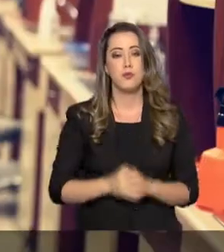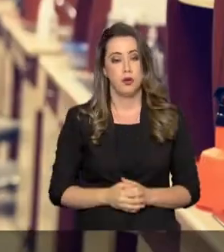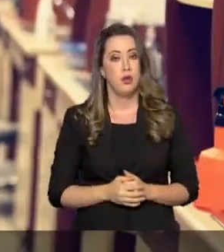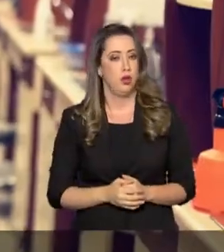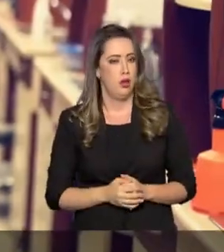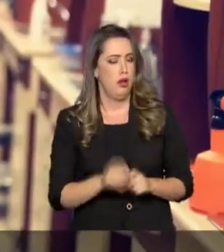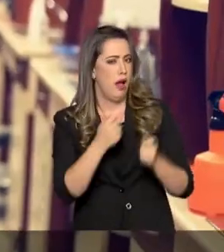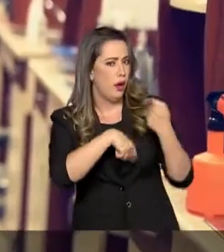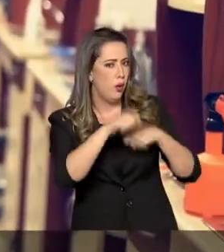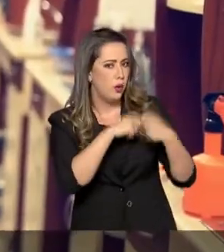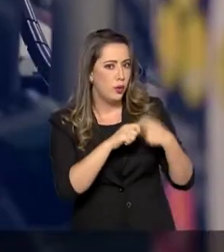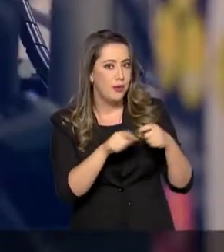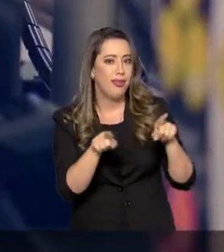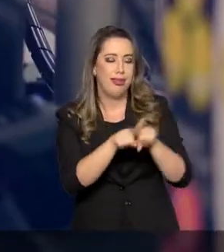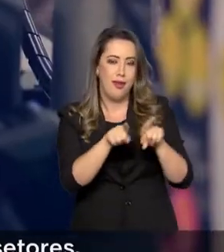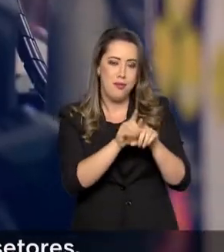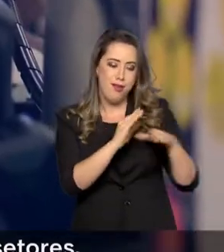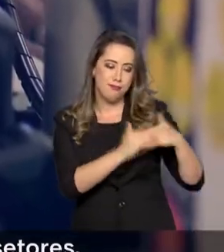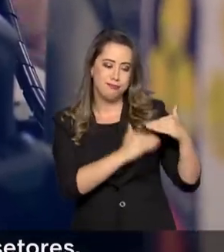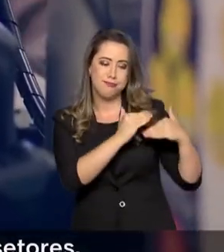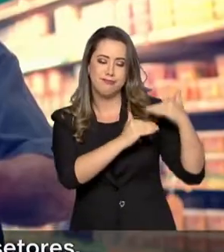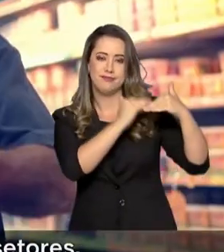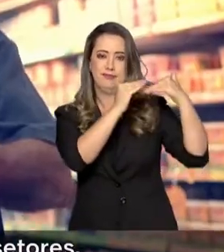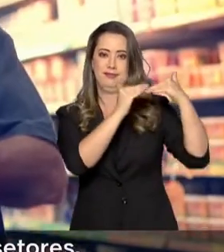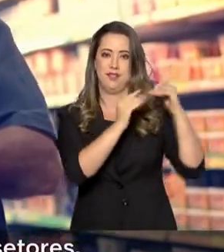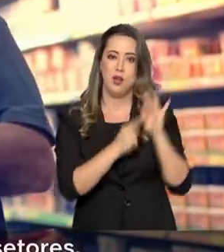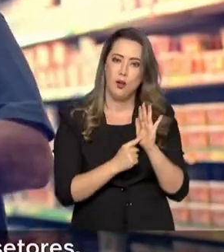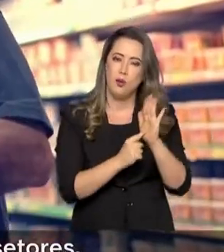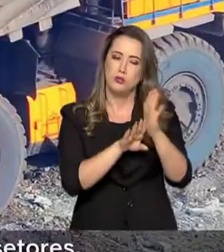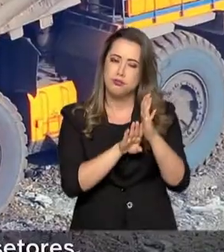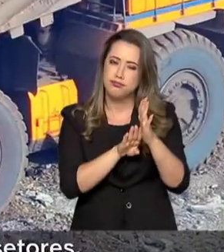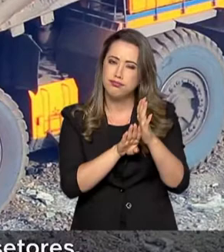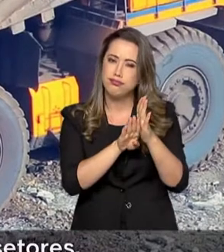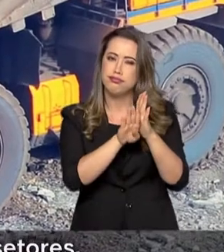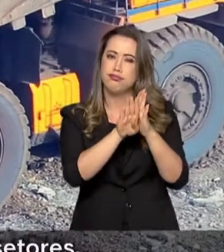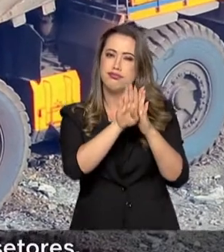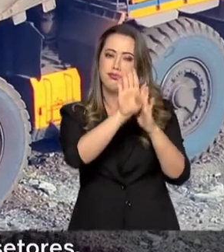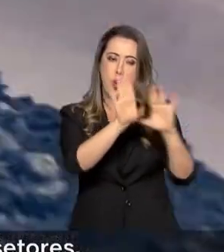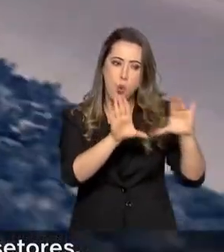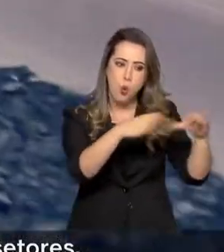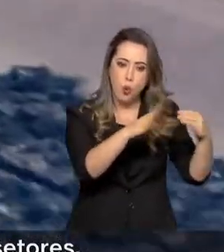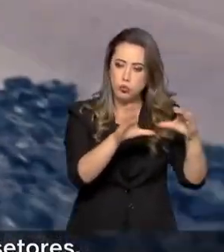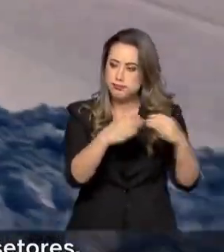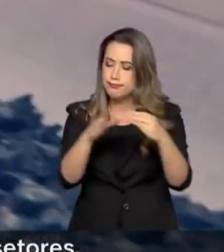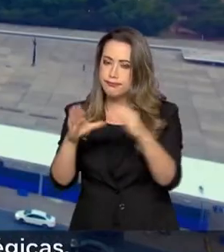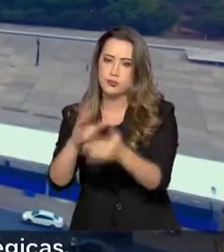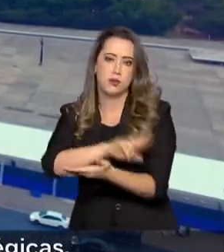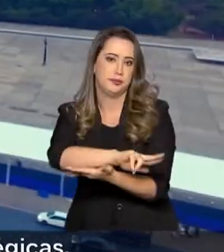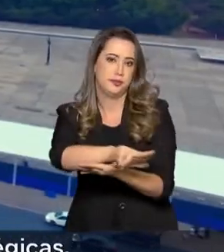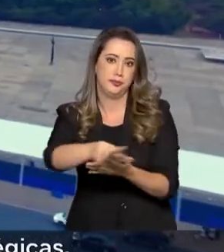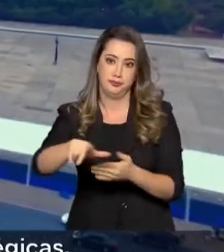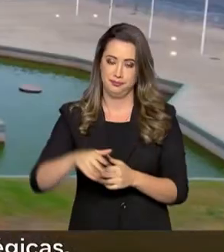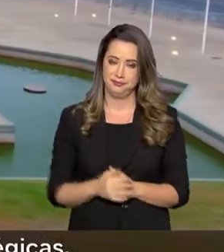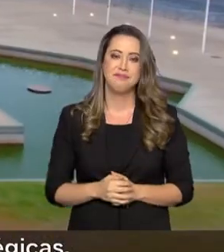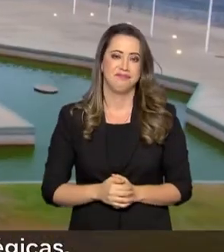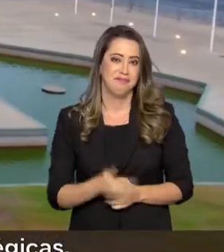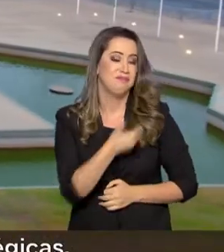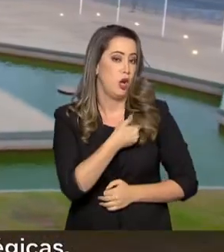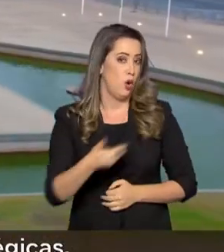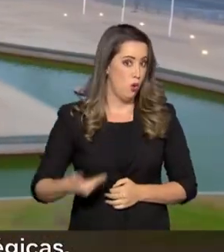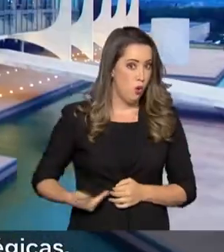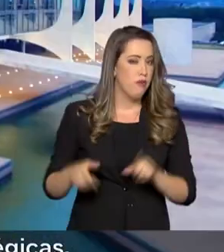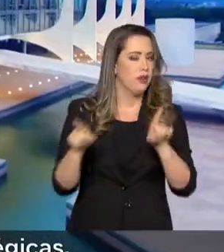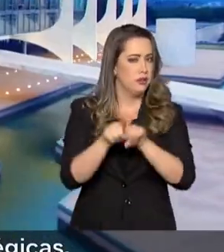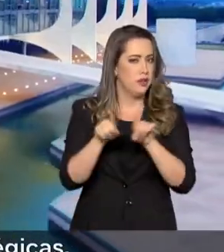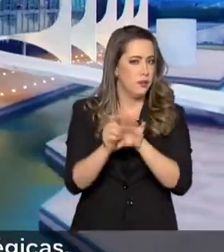econômica retoma o crescimento, com indicadores de recuperação visíveis em diversos setores. O governo desenvolveu uma